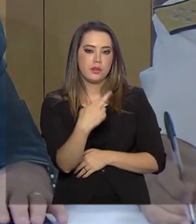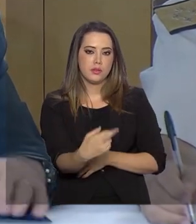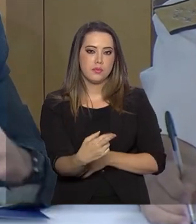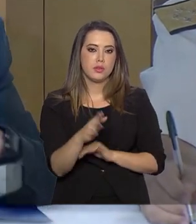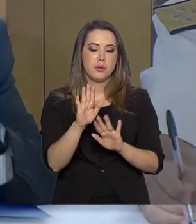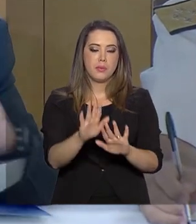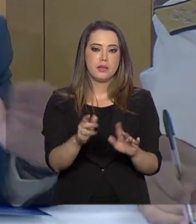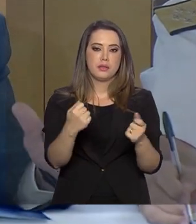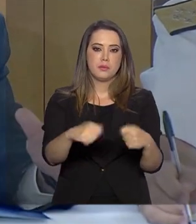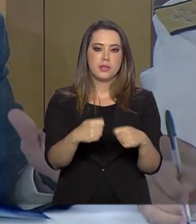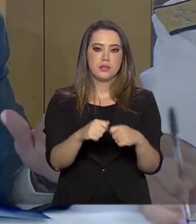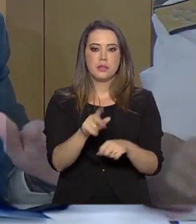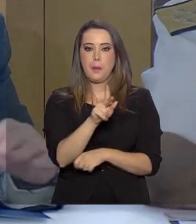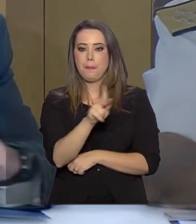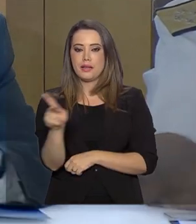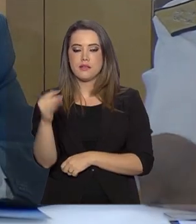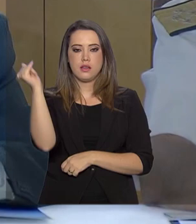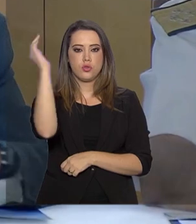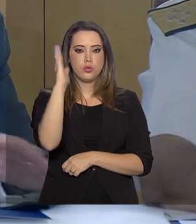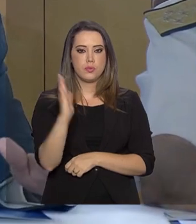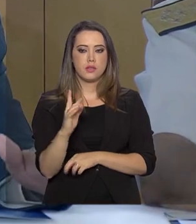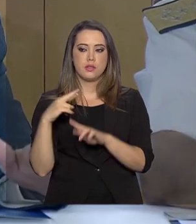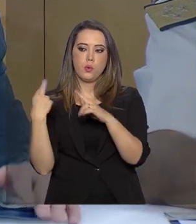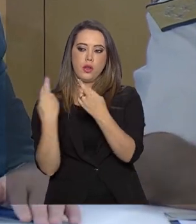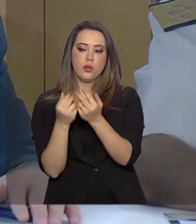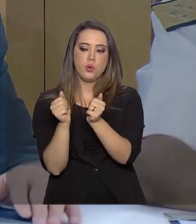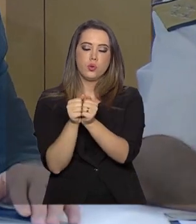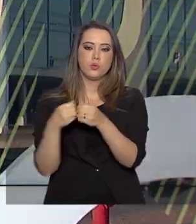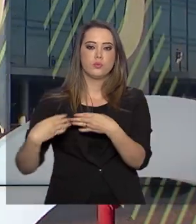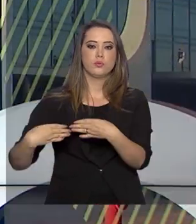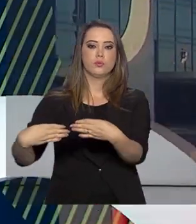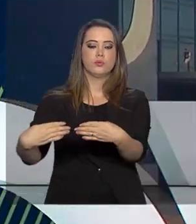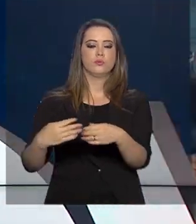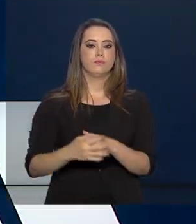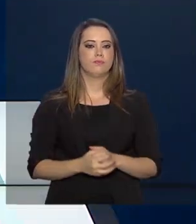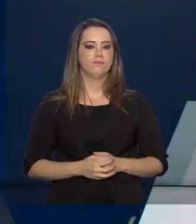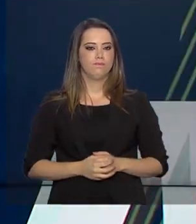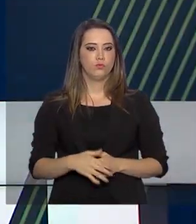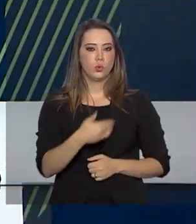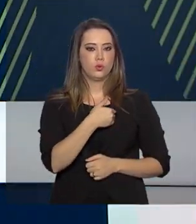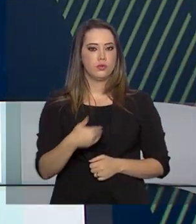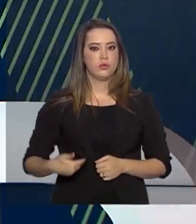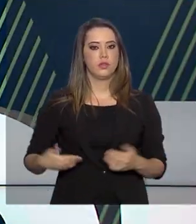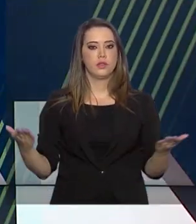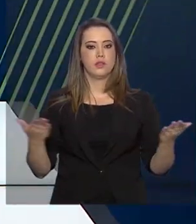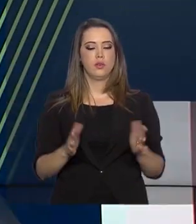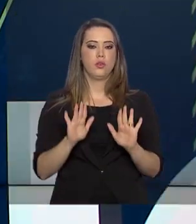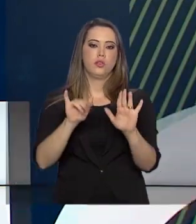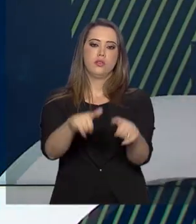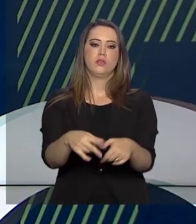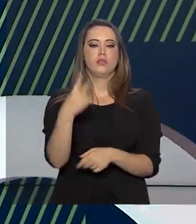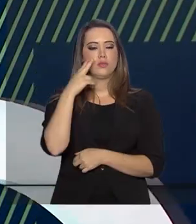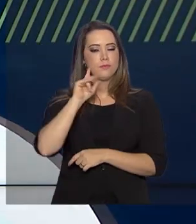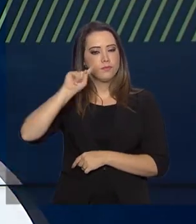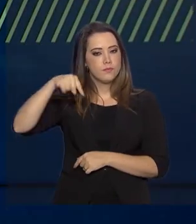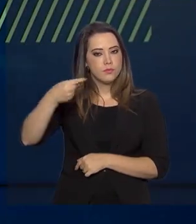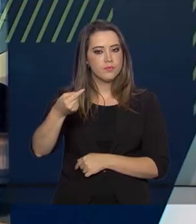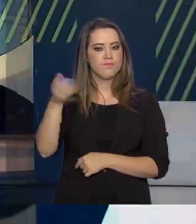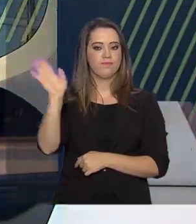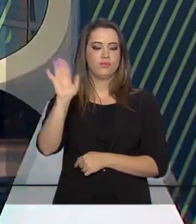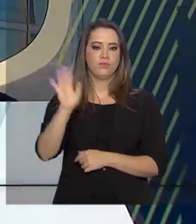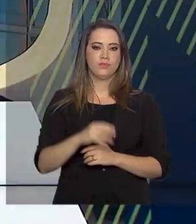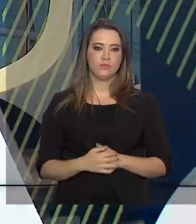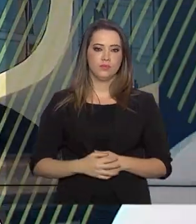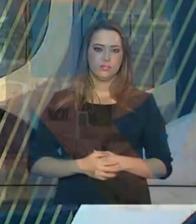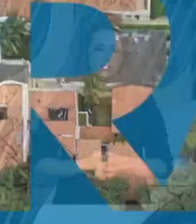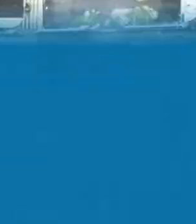aí tem que ser no nível presidência da República, reunião com os ministros. O governo agora fica por aqui. Nos vemos na próxima edição.